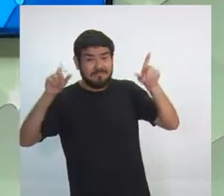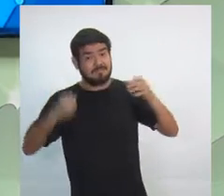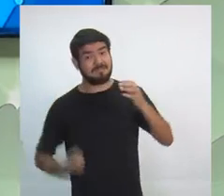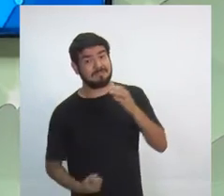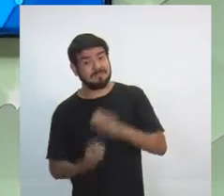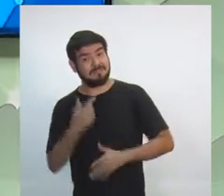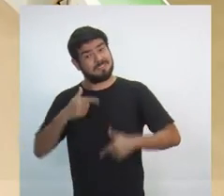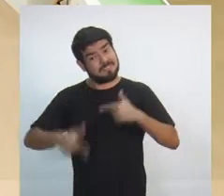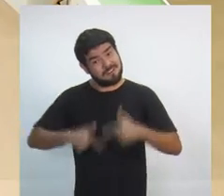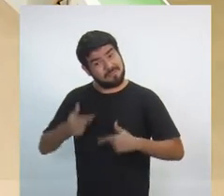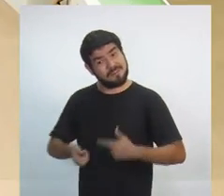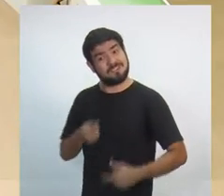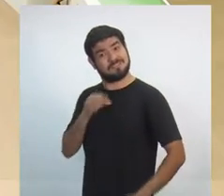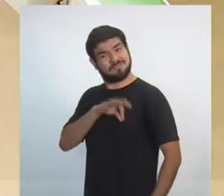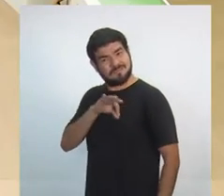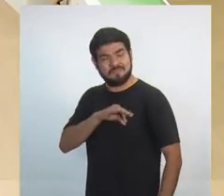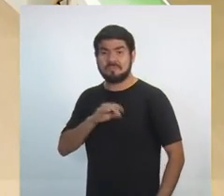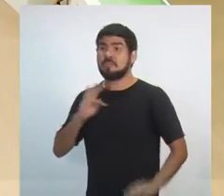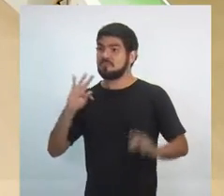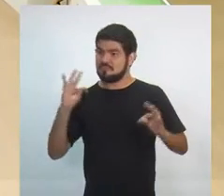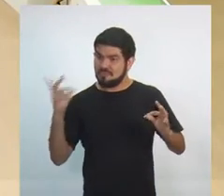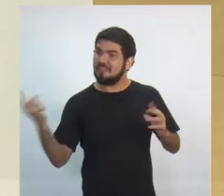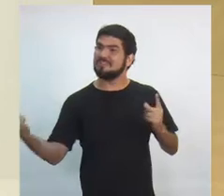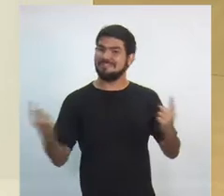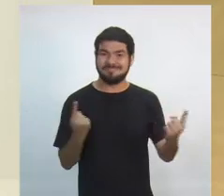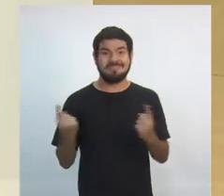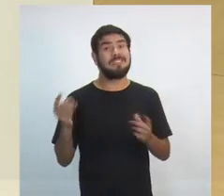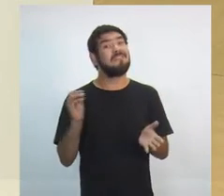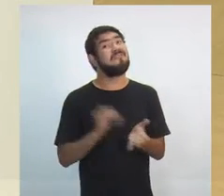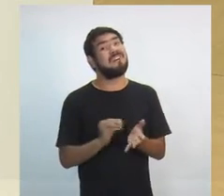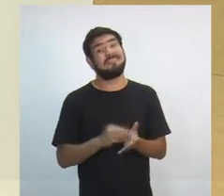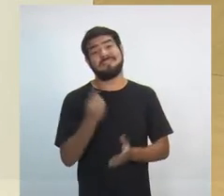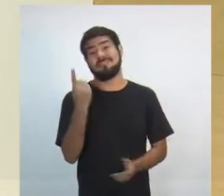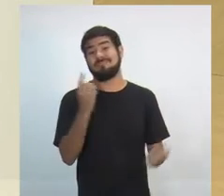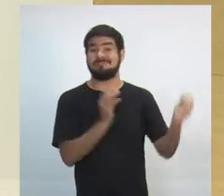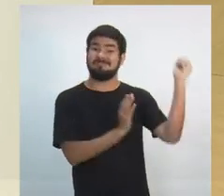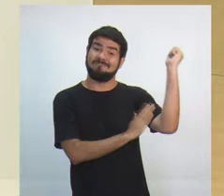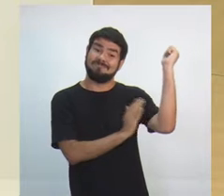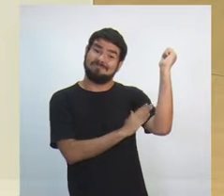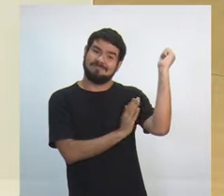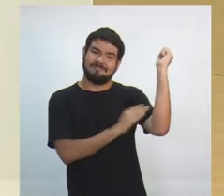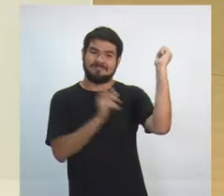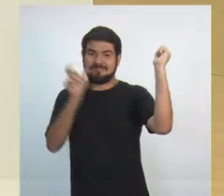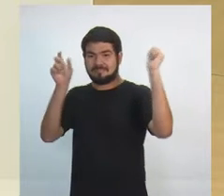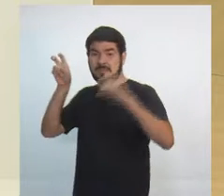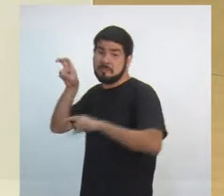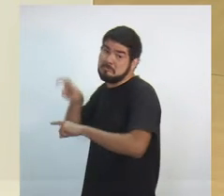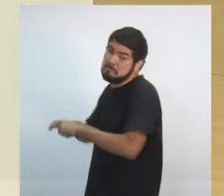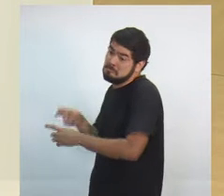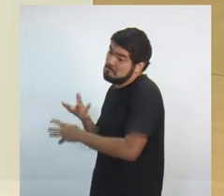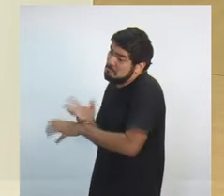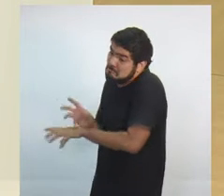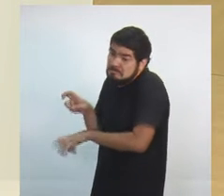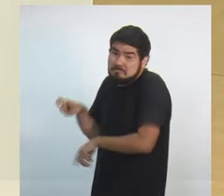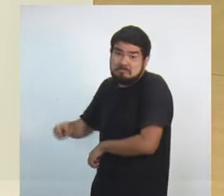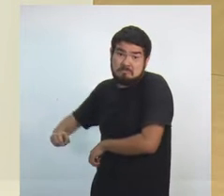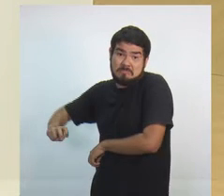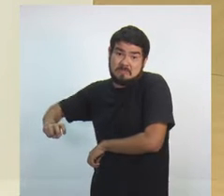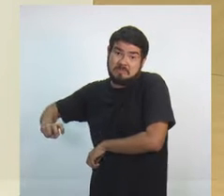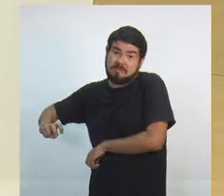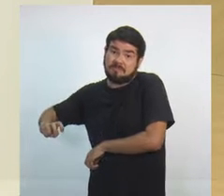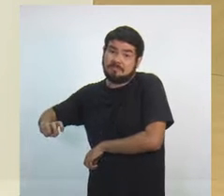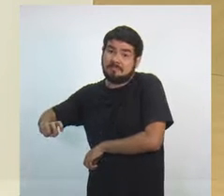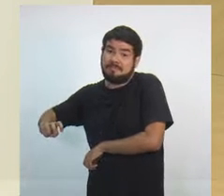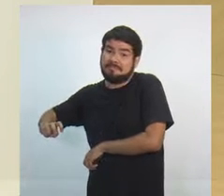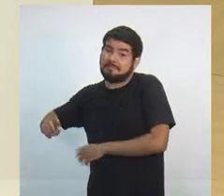todos vieram, com exceção do candidato Amazonino Mendes. E como dizem as regras, a cadeira dele precisa ficar aqui ausente,